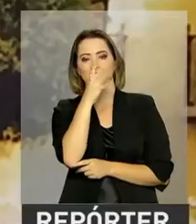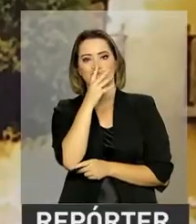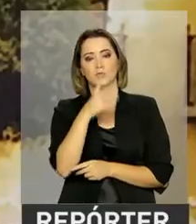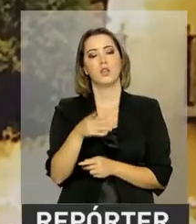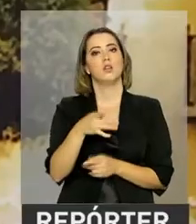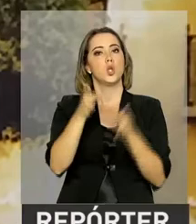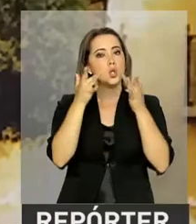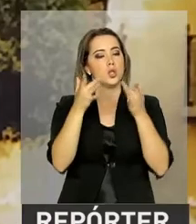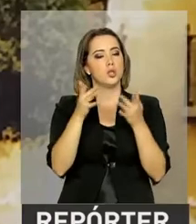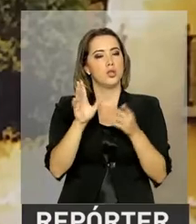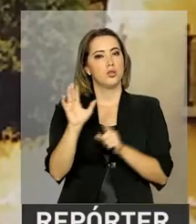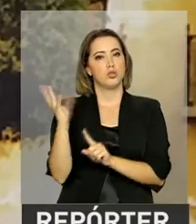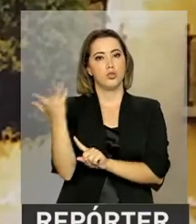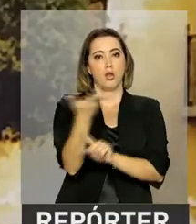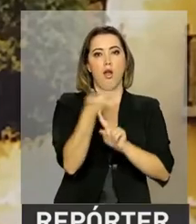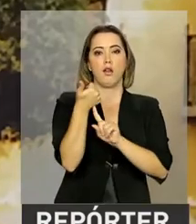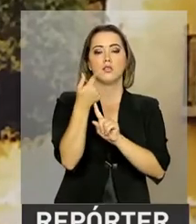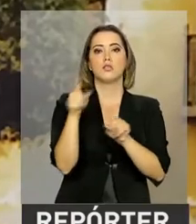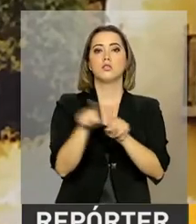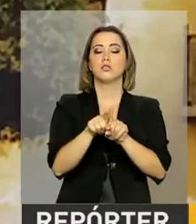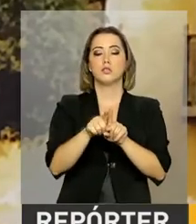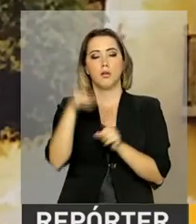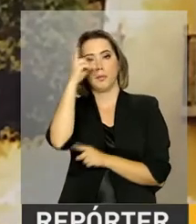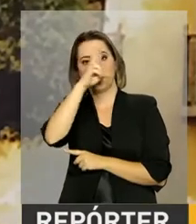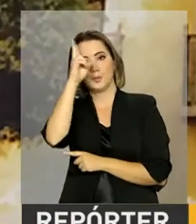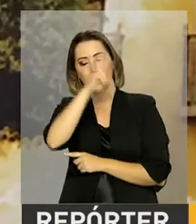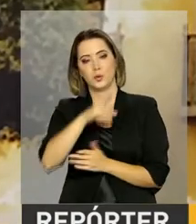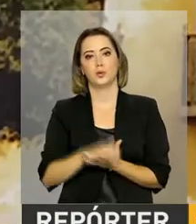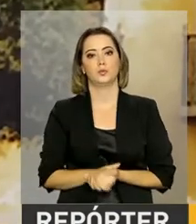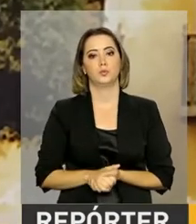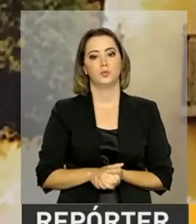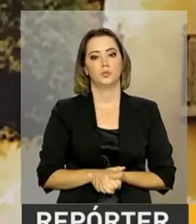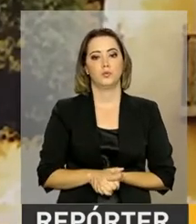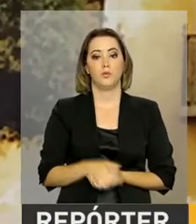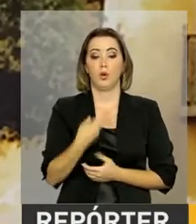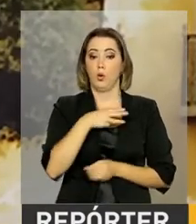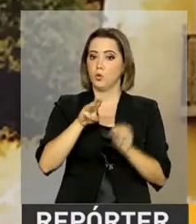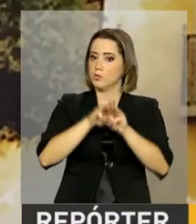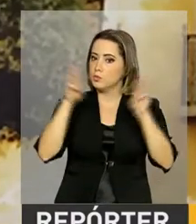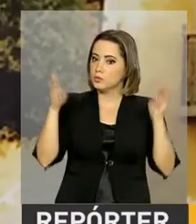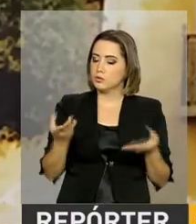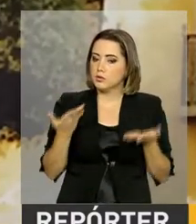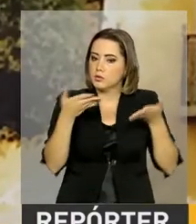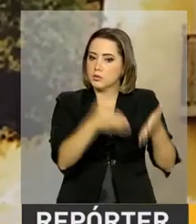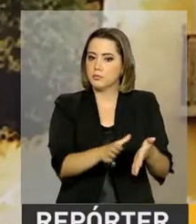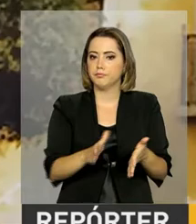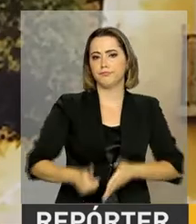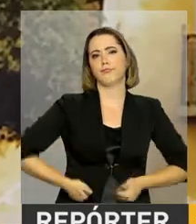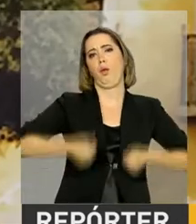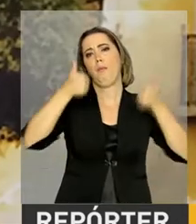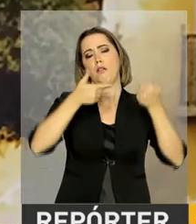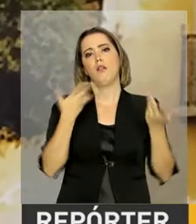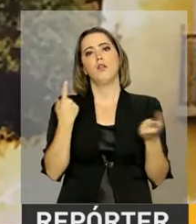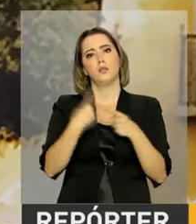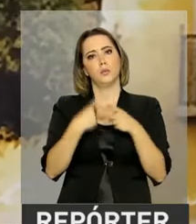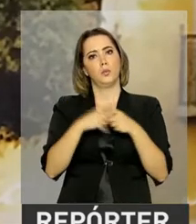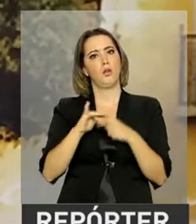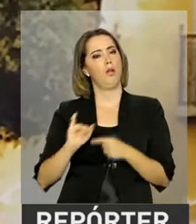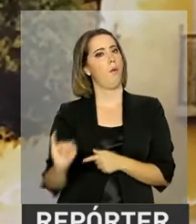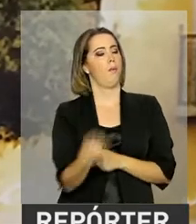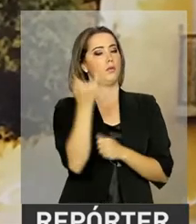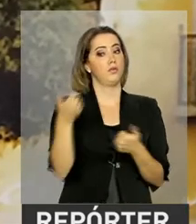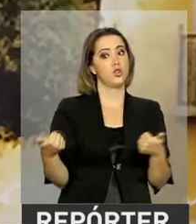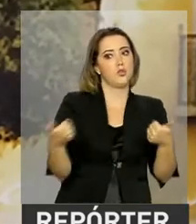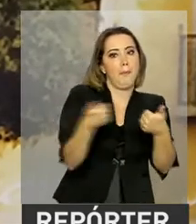Os museus que participam têm muito a ganhar com isso. Além de ser uma oportunidade de se